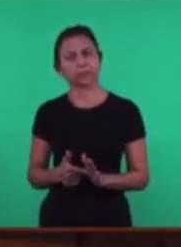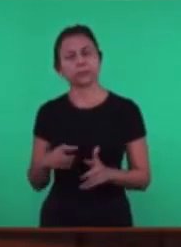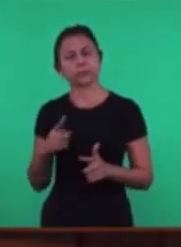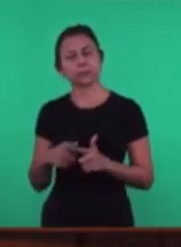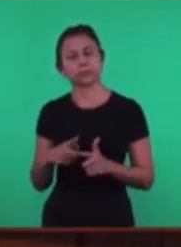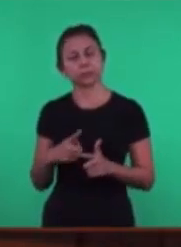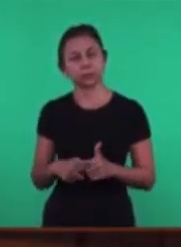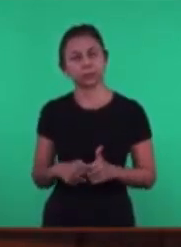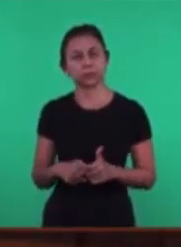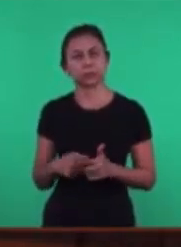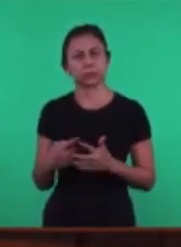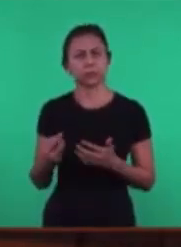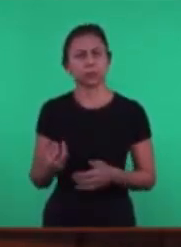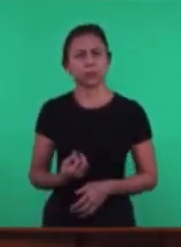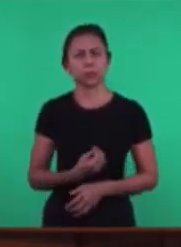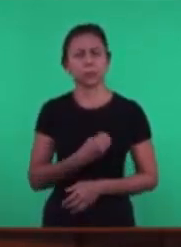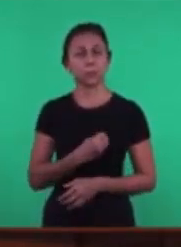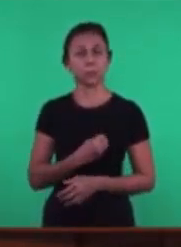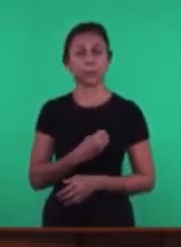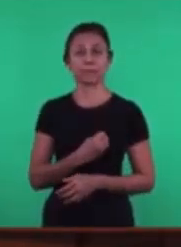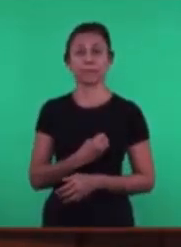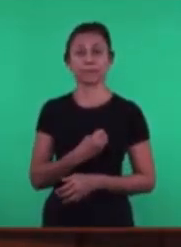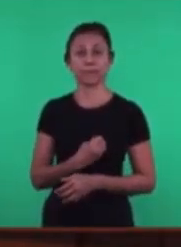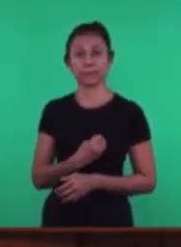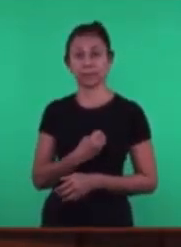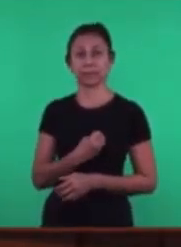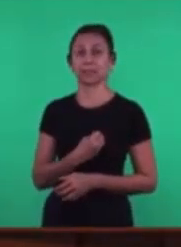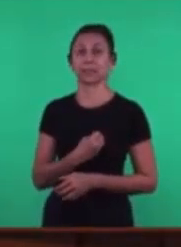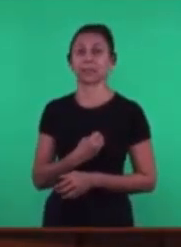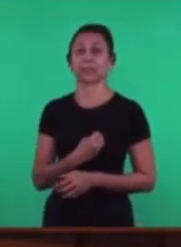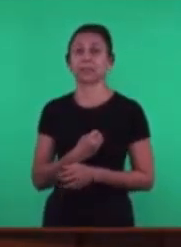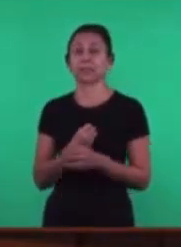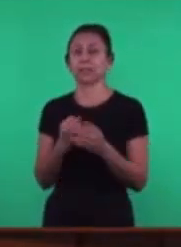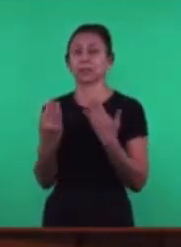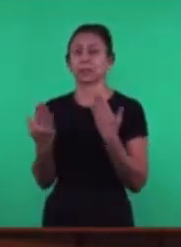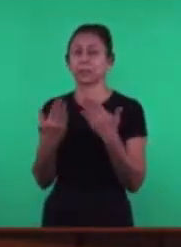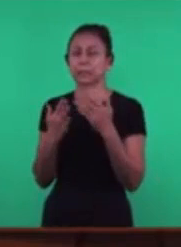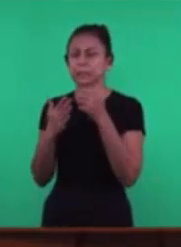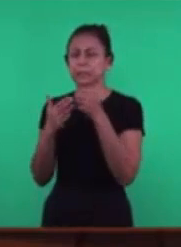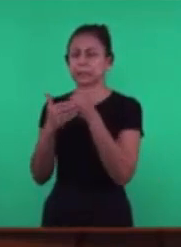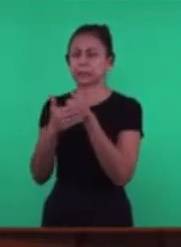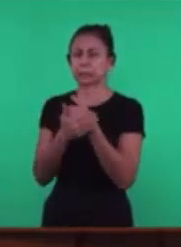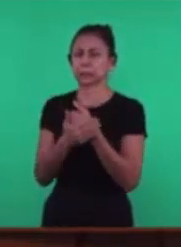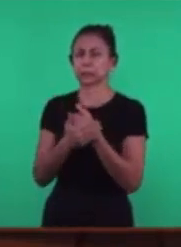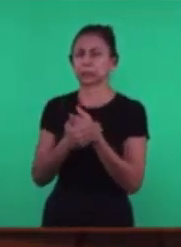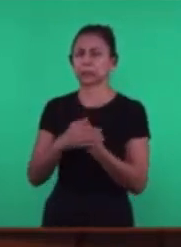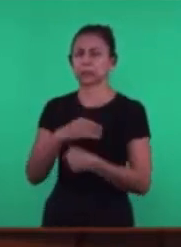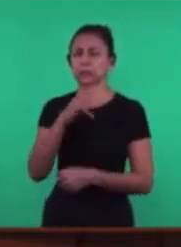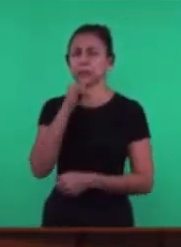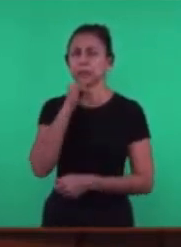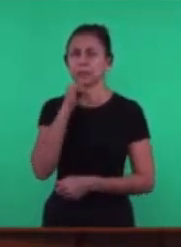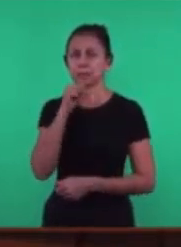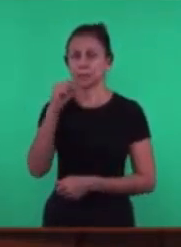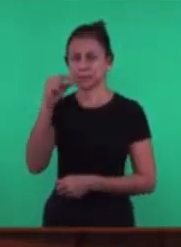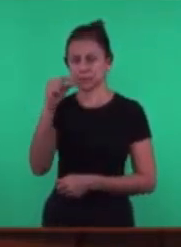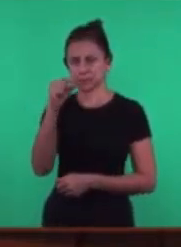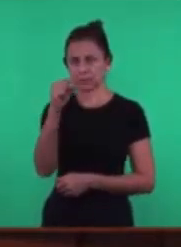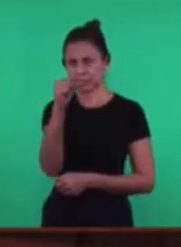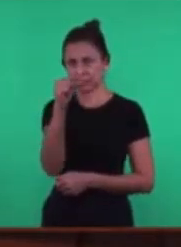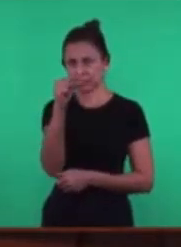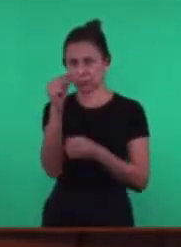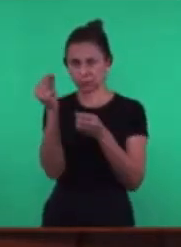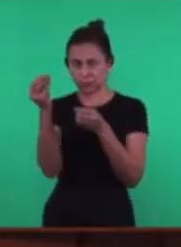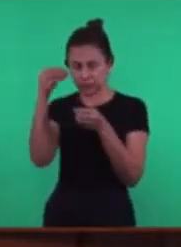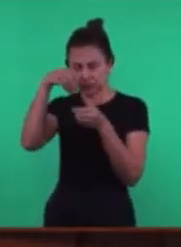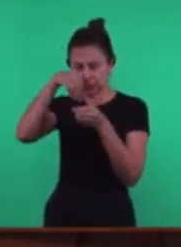vida Oculta Que ninguém Via Porque quando Você pega Uma semente O que está Dentro dela